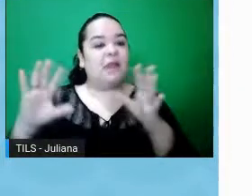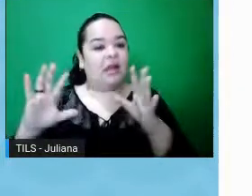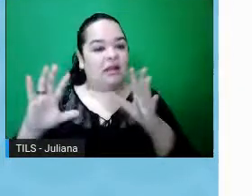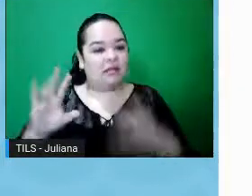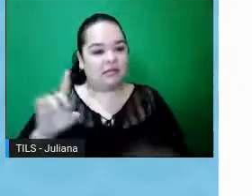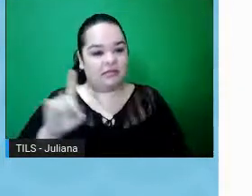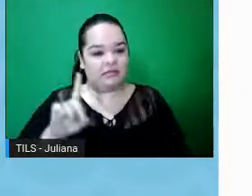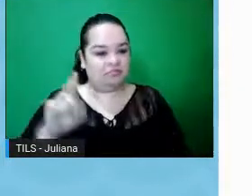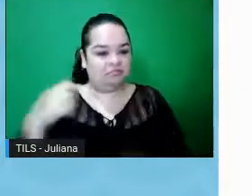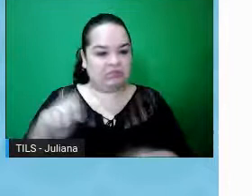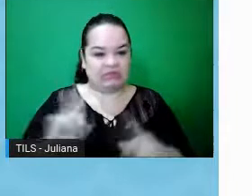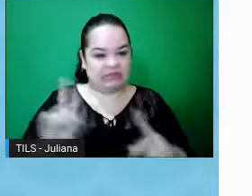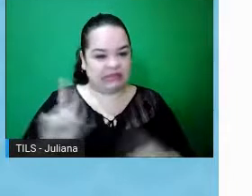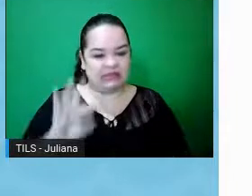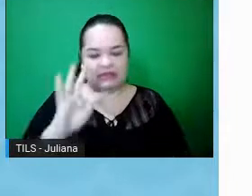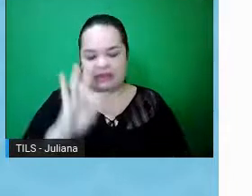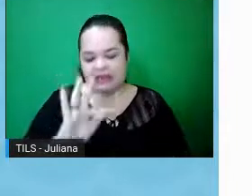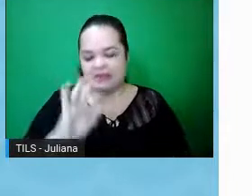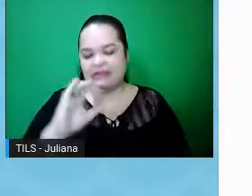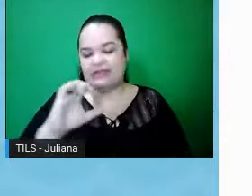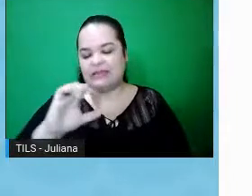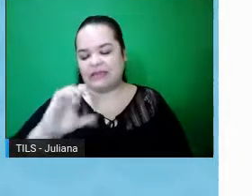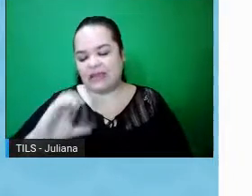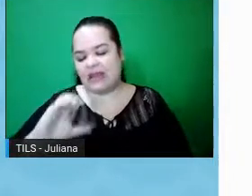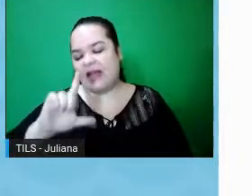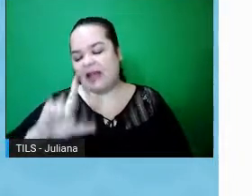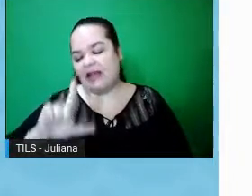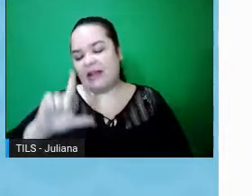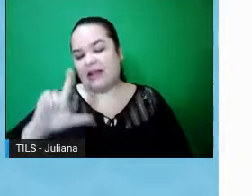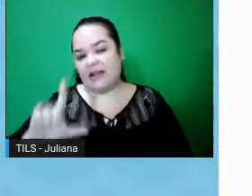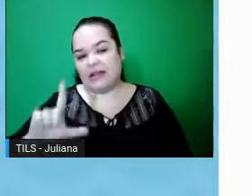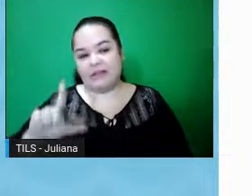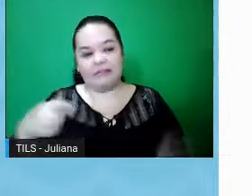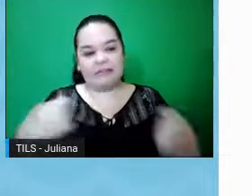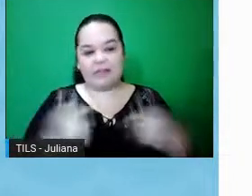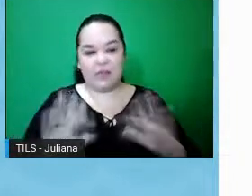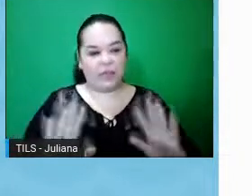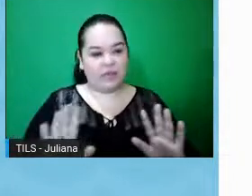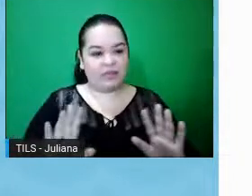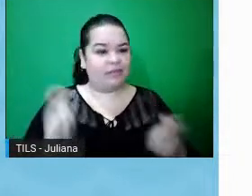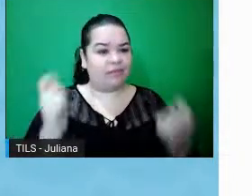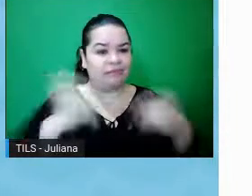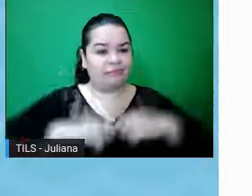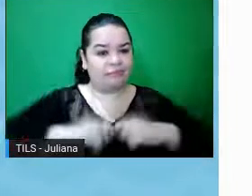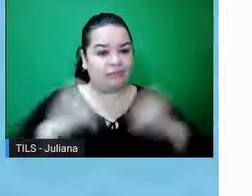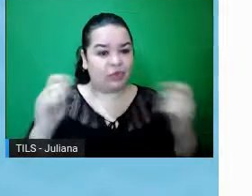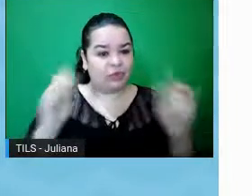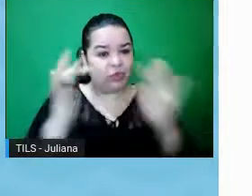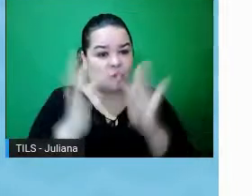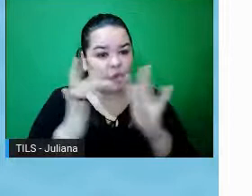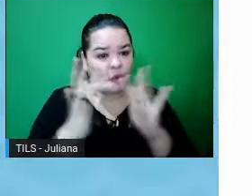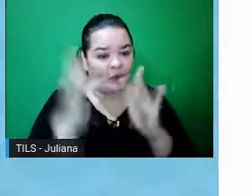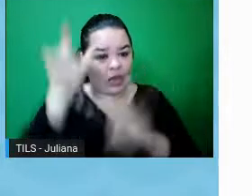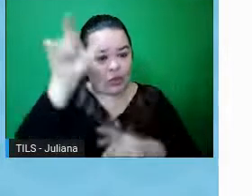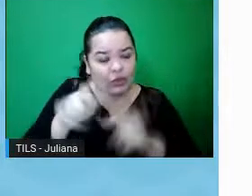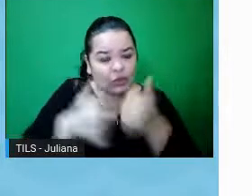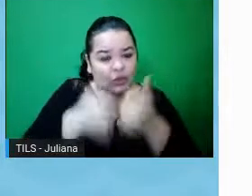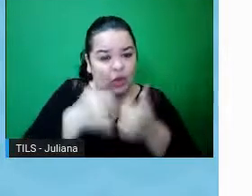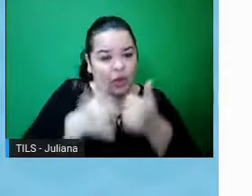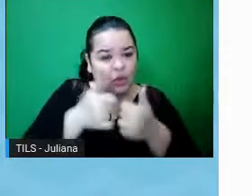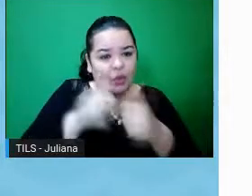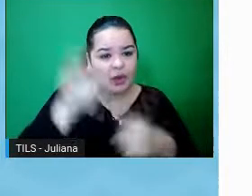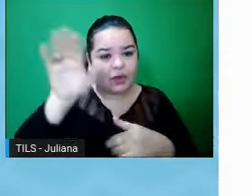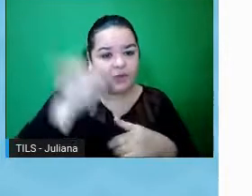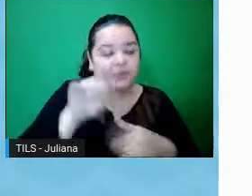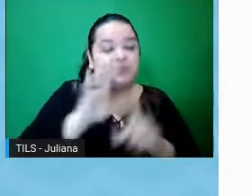TCLE, e justifica por que que não é possível fazer a coleta do termo de consentimento. Já fiz trabalhos também com